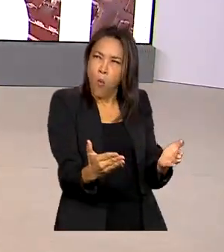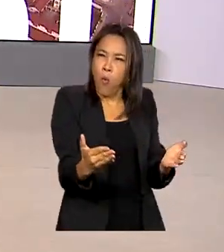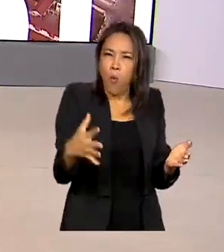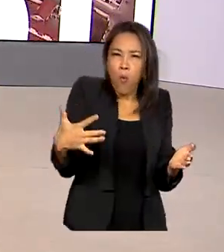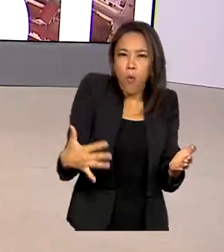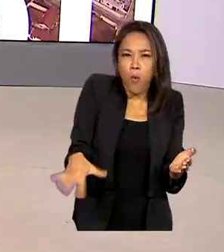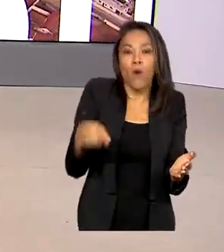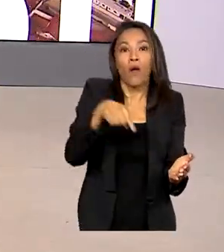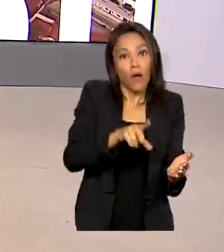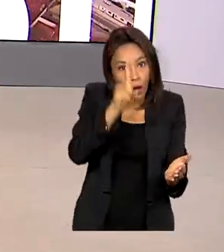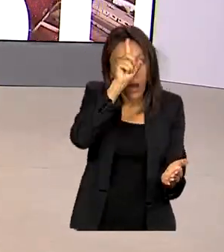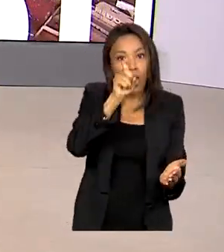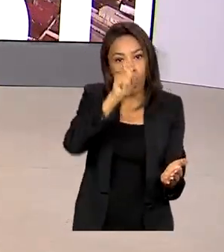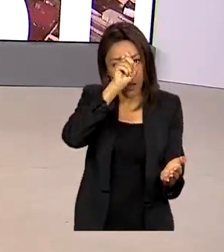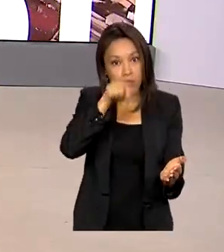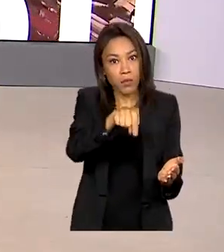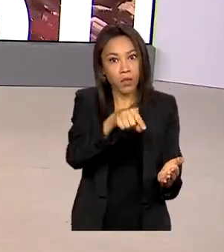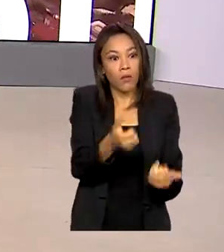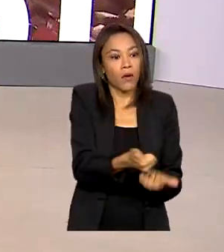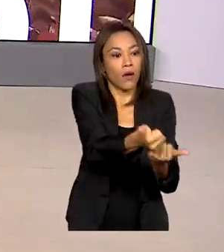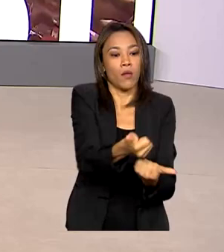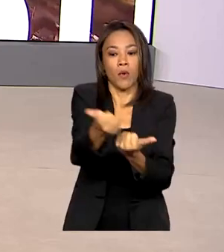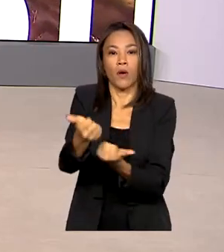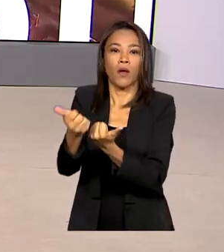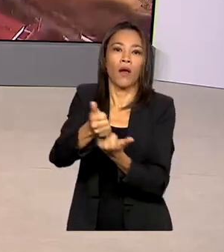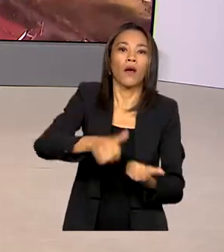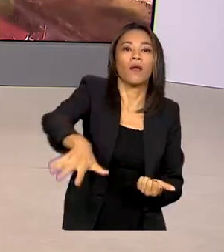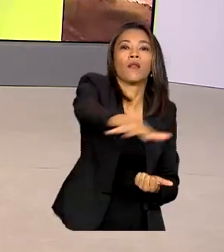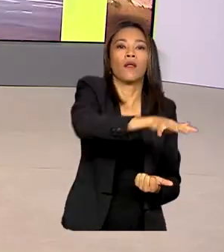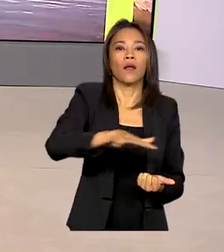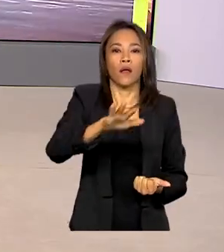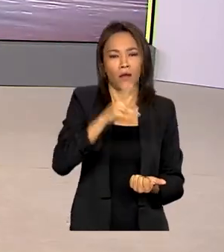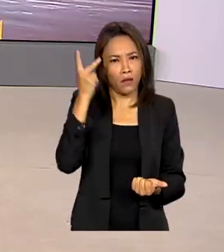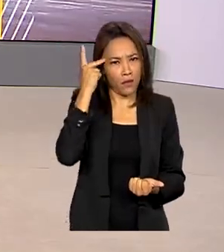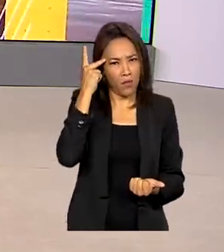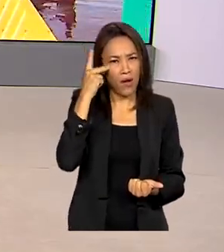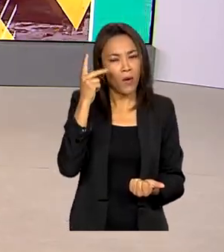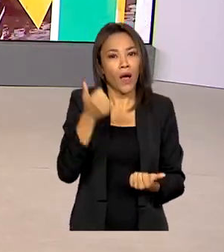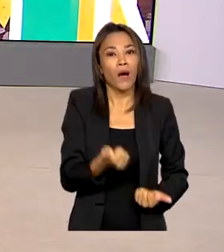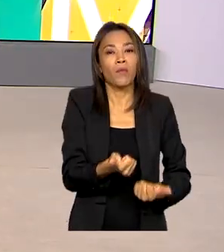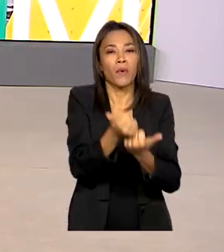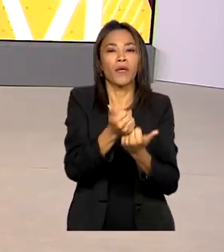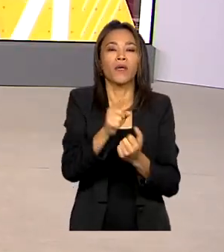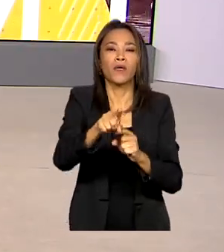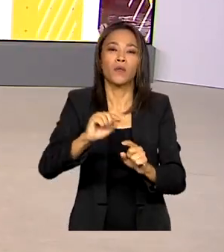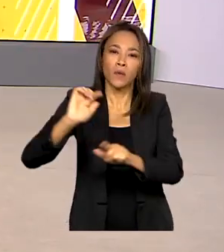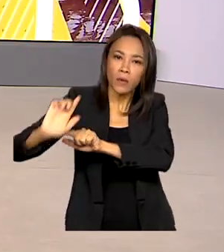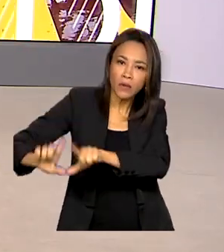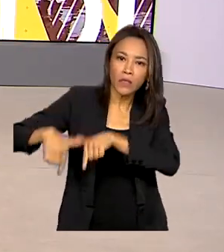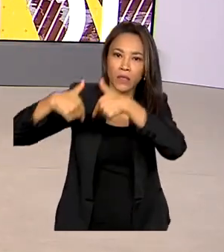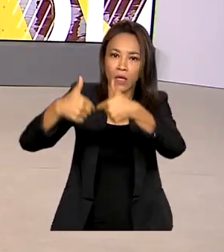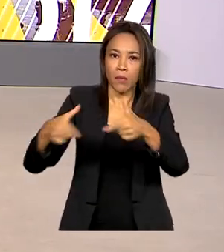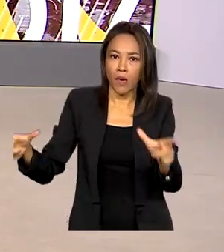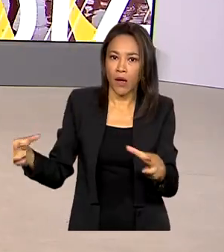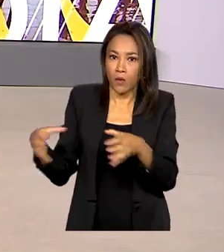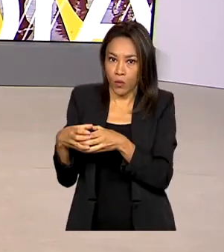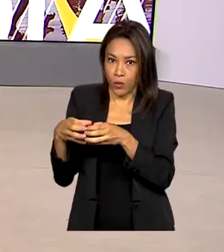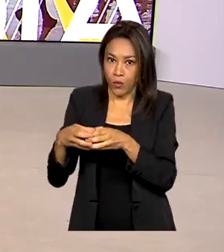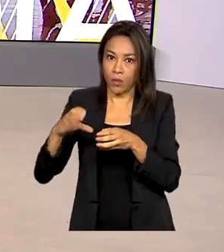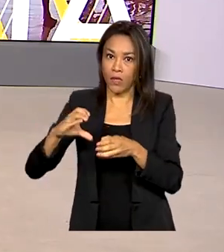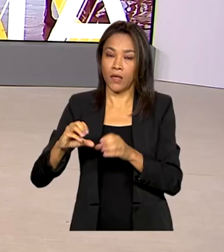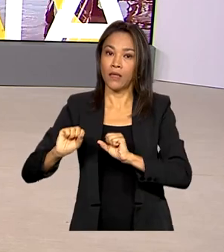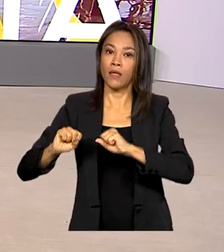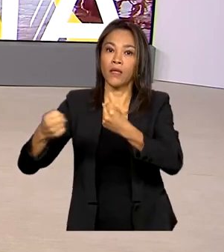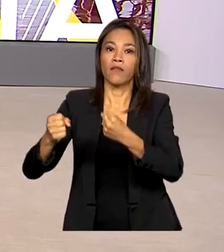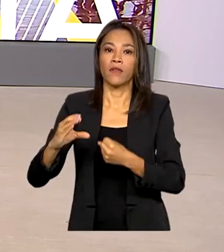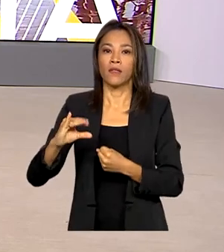hospital de campanha no litoral norte de São Paulo em apoio às ações da Defesa Civil. Vamos direto a uma